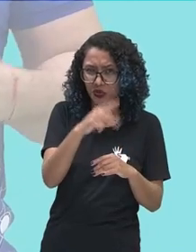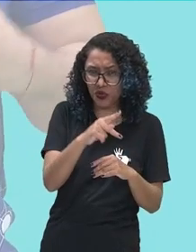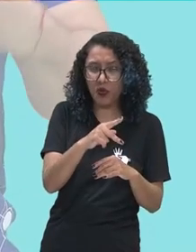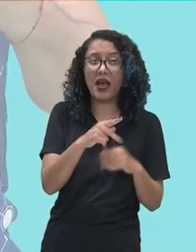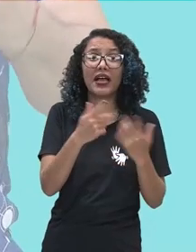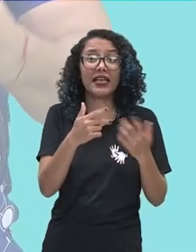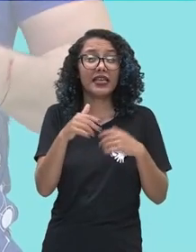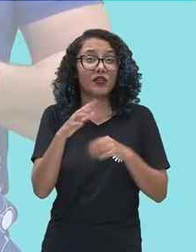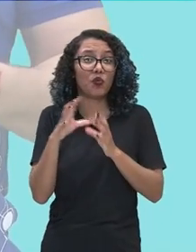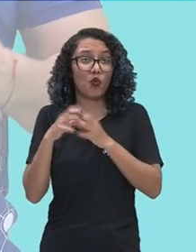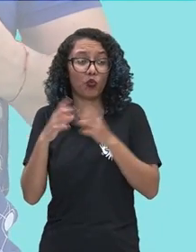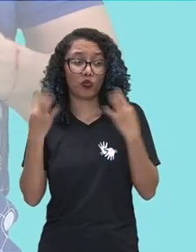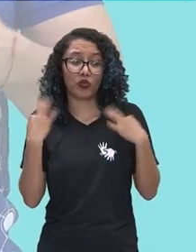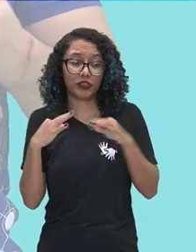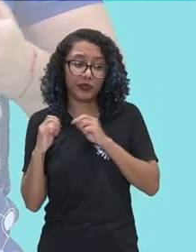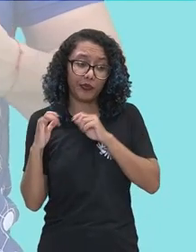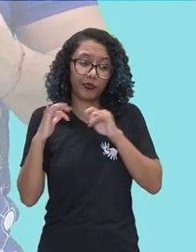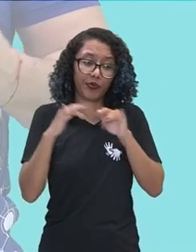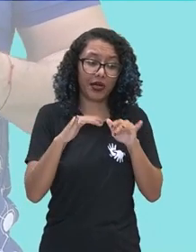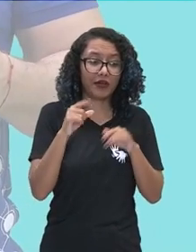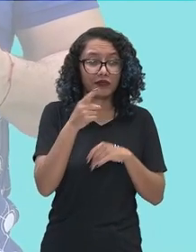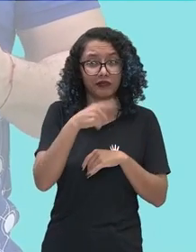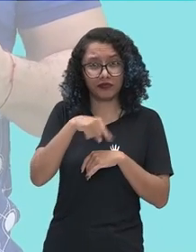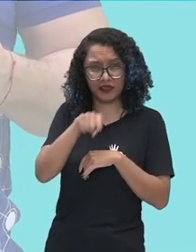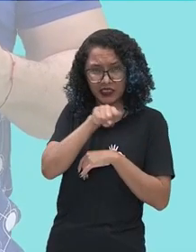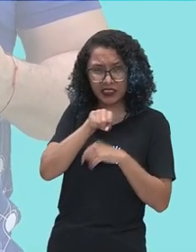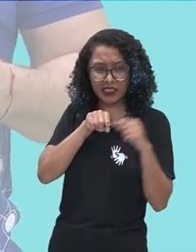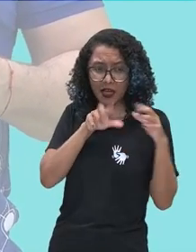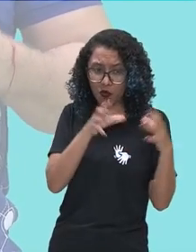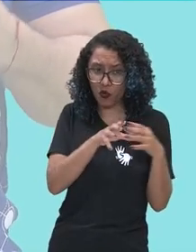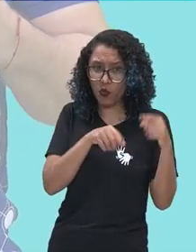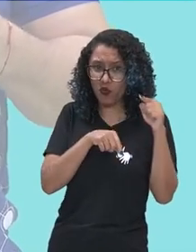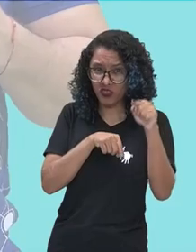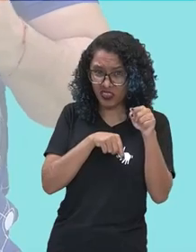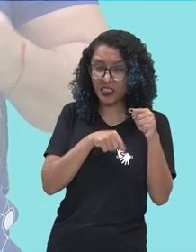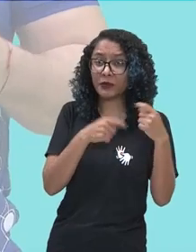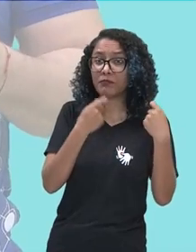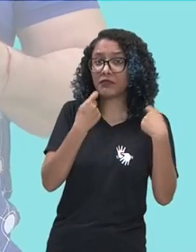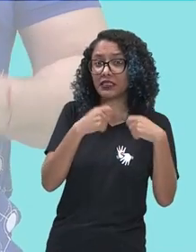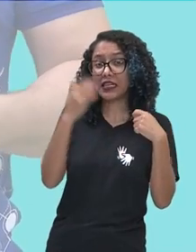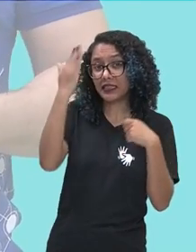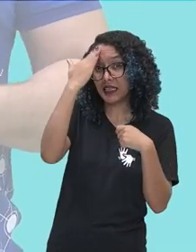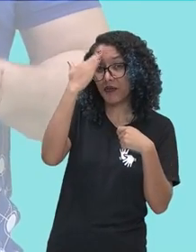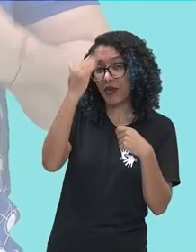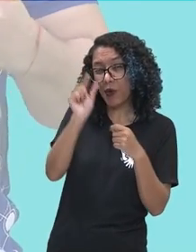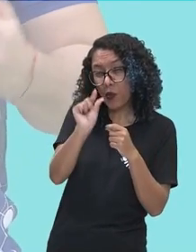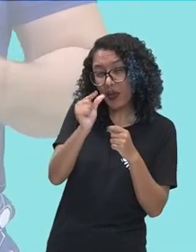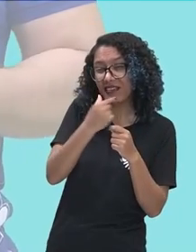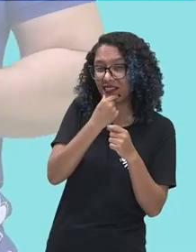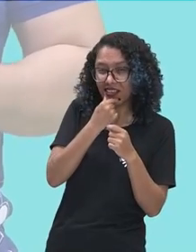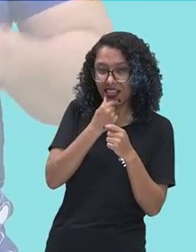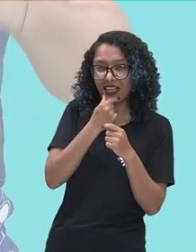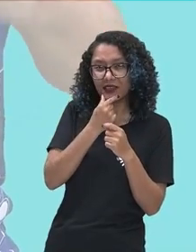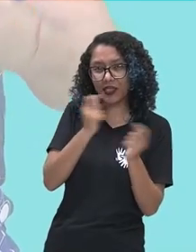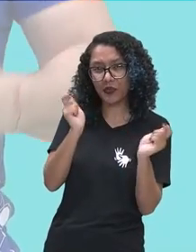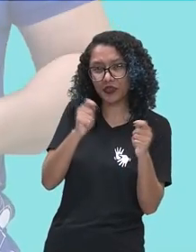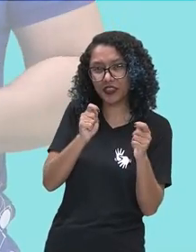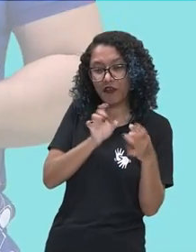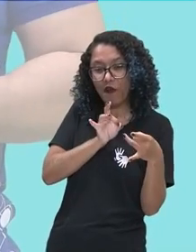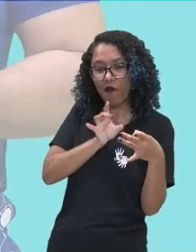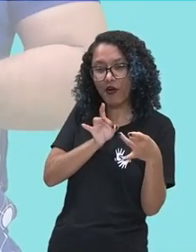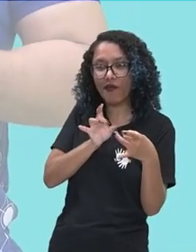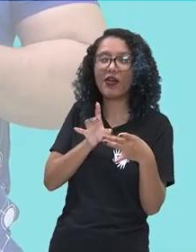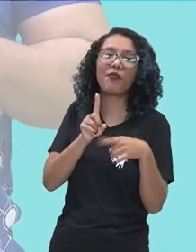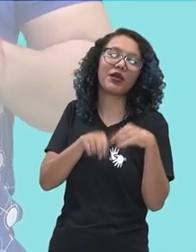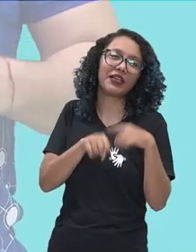precisa saber a língua inglesa, ok? Um pouco da língua inglesa para que você possa aí vender o seu